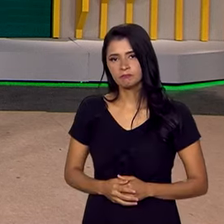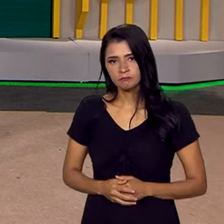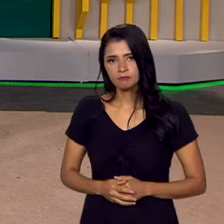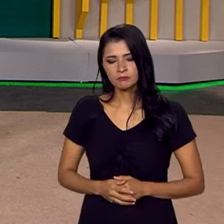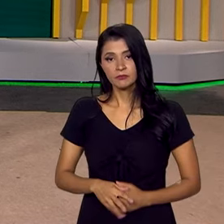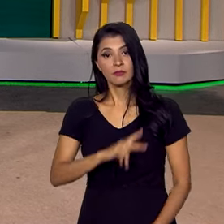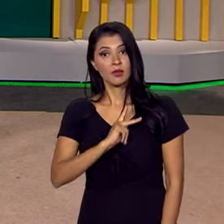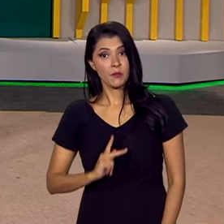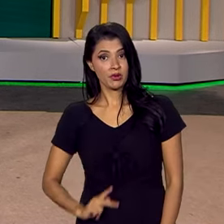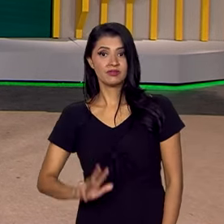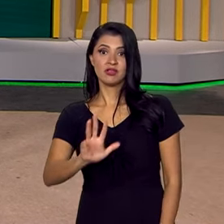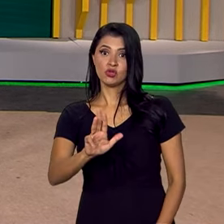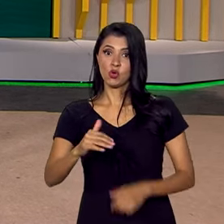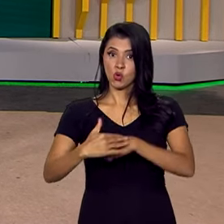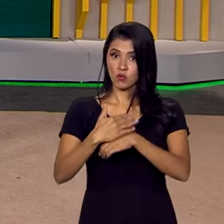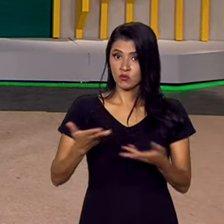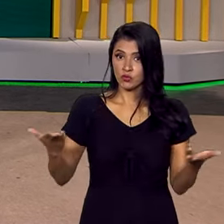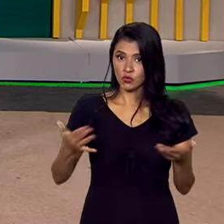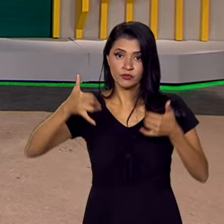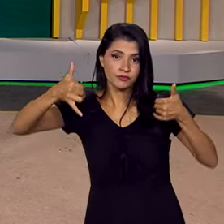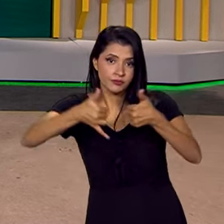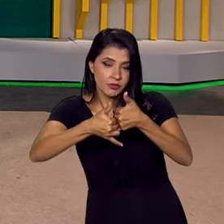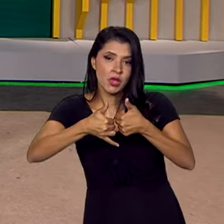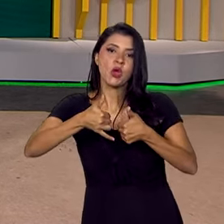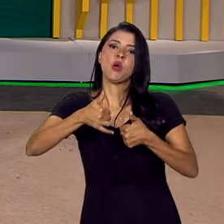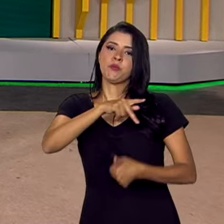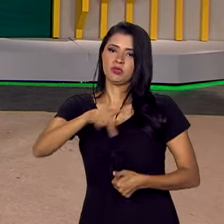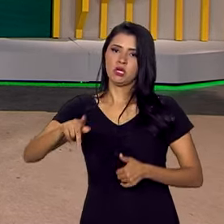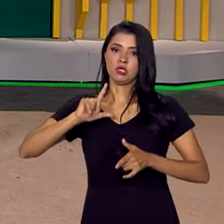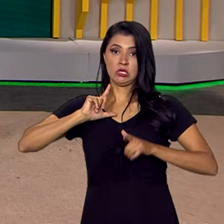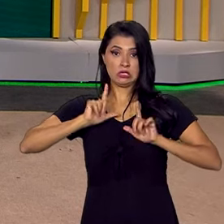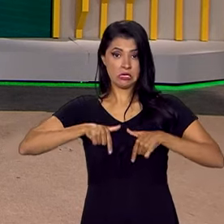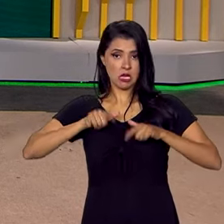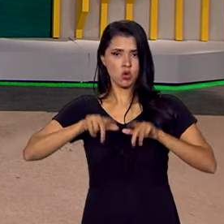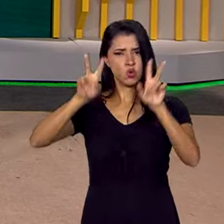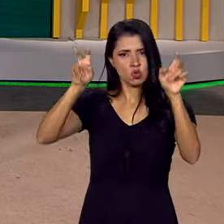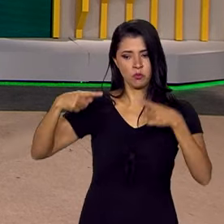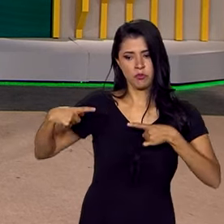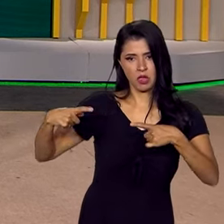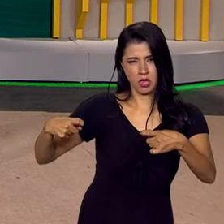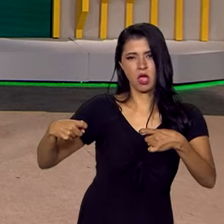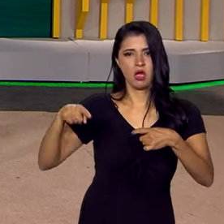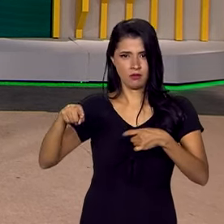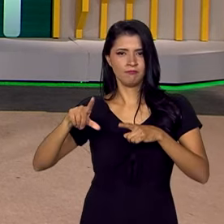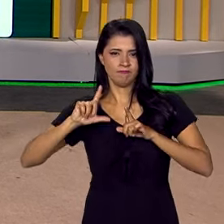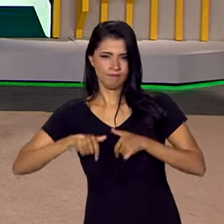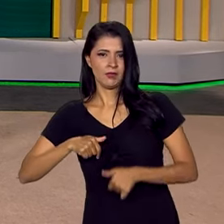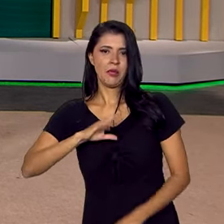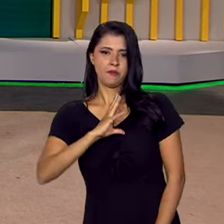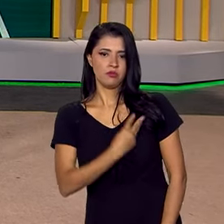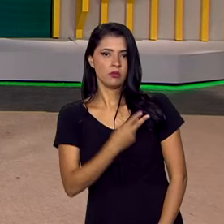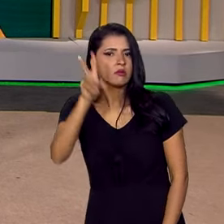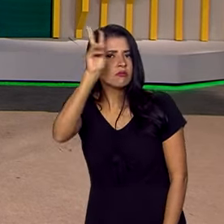O presidente Lula conversou hoje por telefone com o presidente de Israel sobre o conflito entre o país e a Palestina.